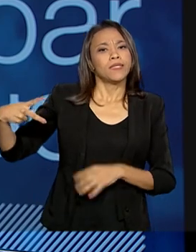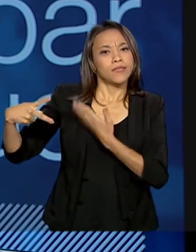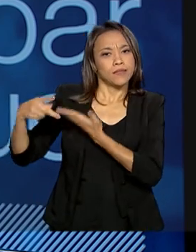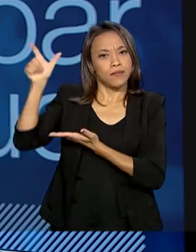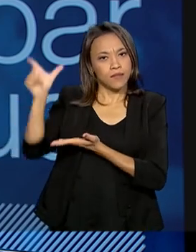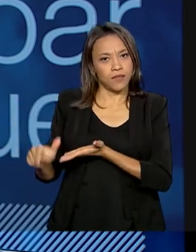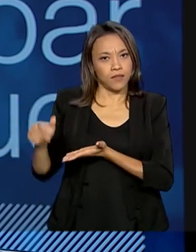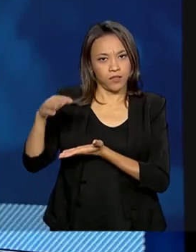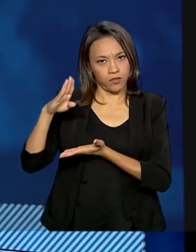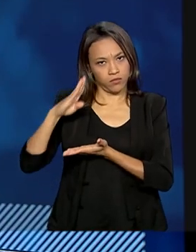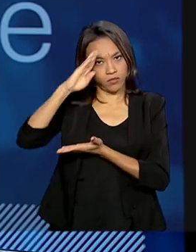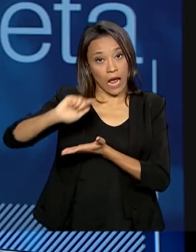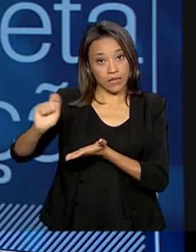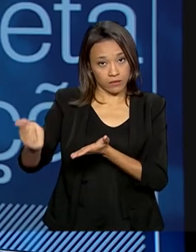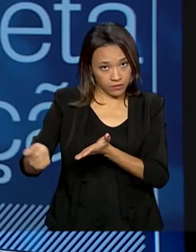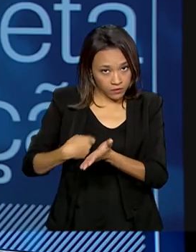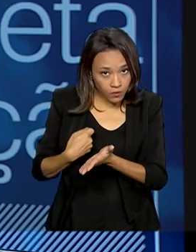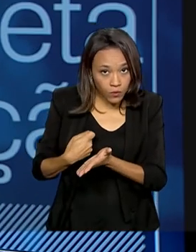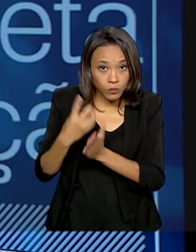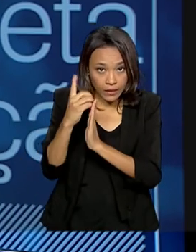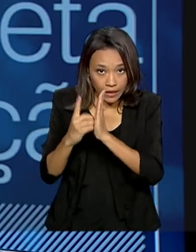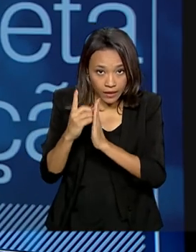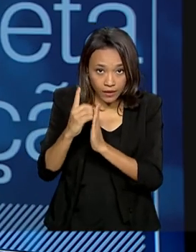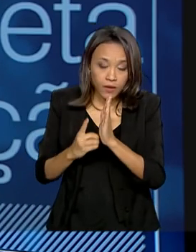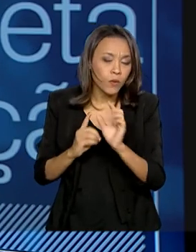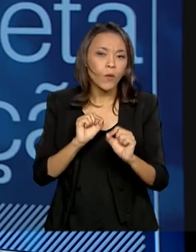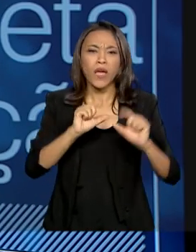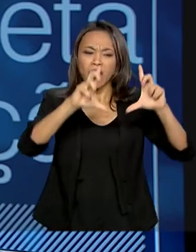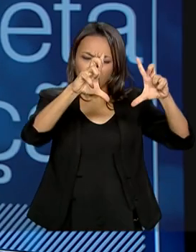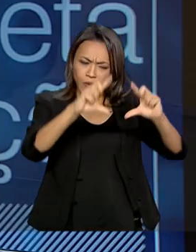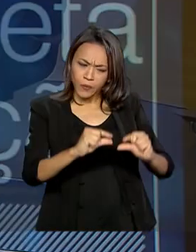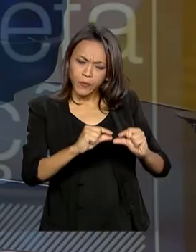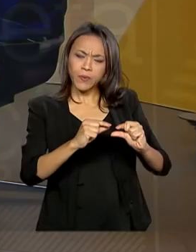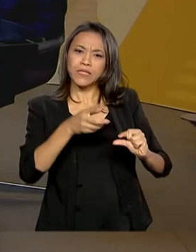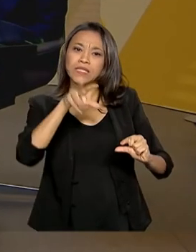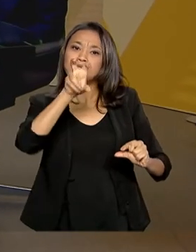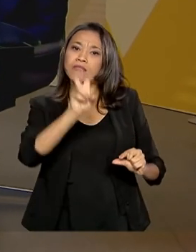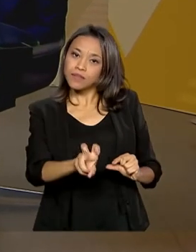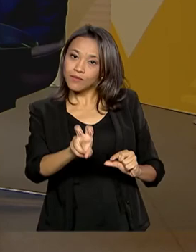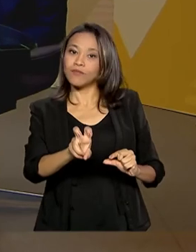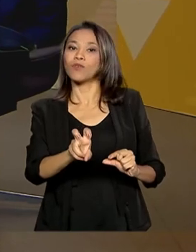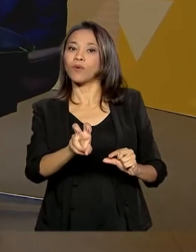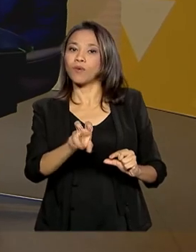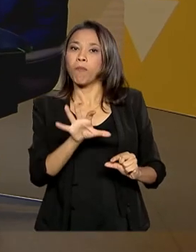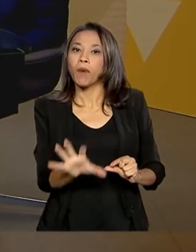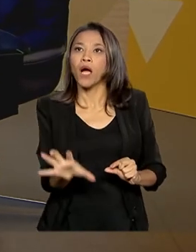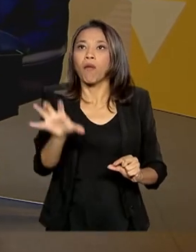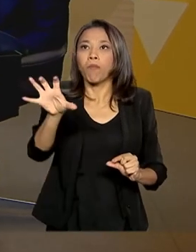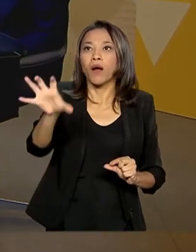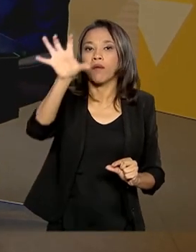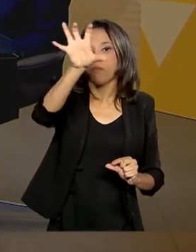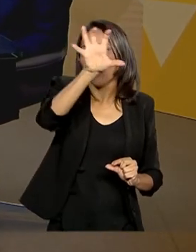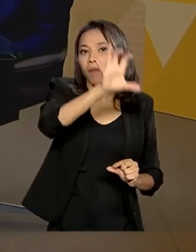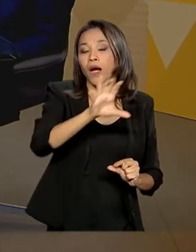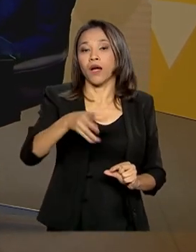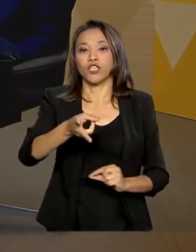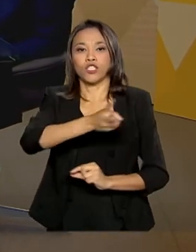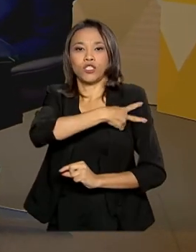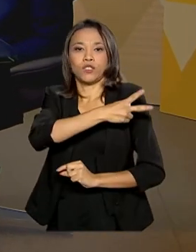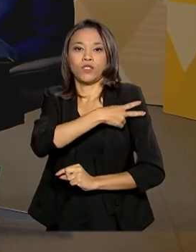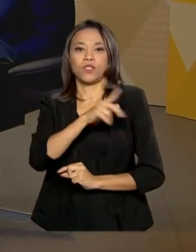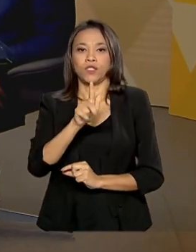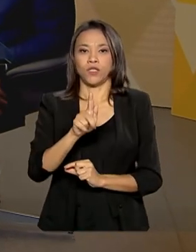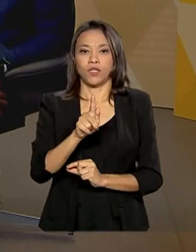o decreto, onde você reduz aí cinco regionais, certo? Gerentes regionais em